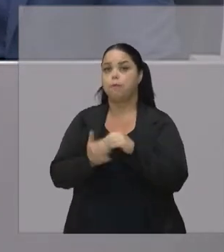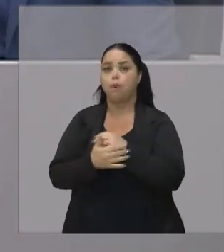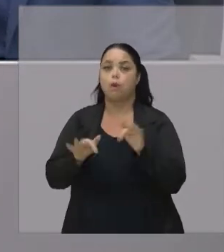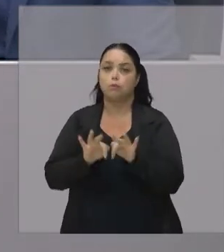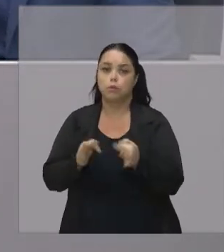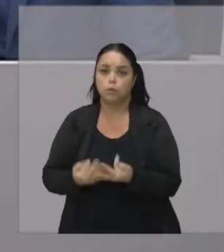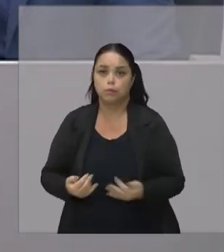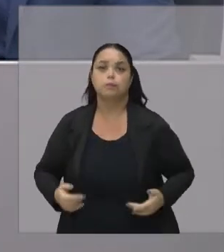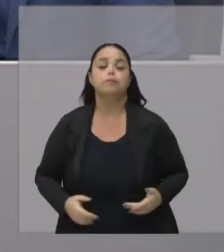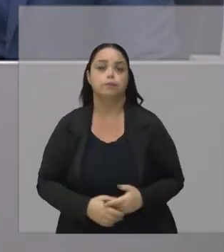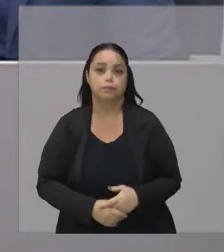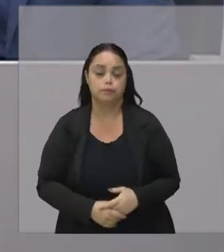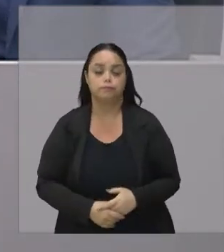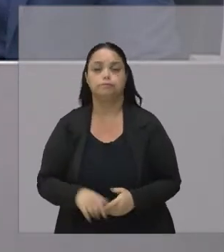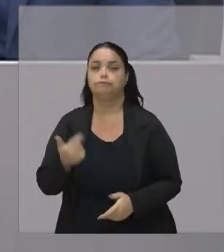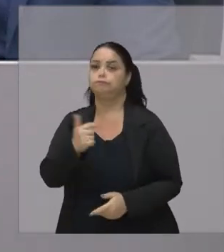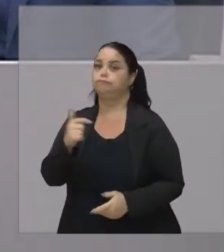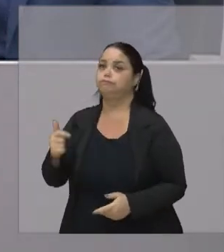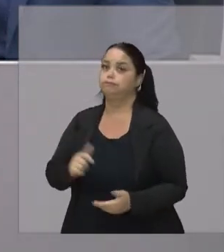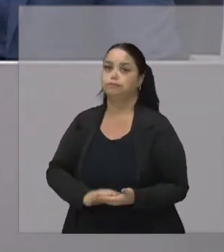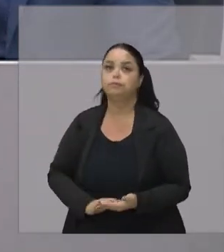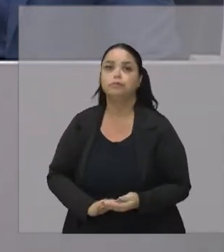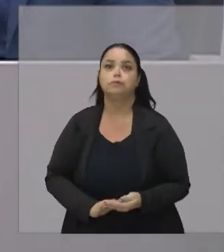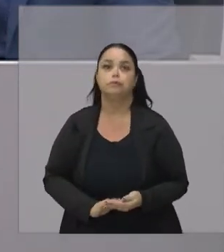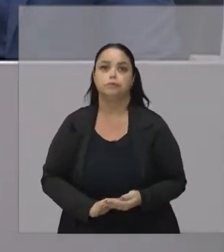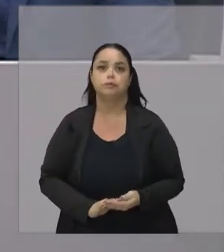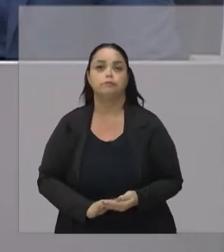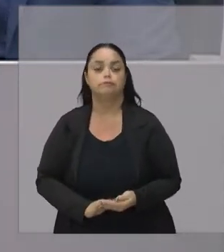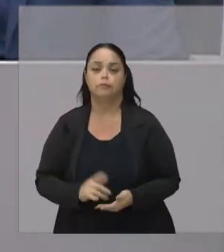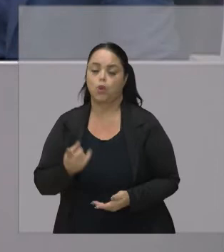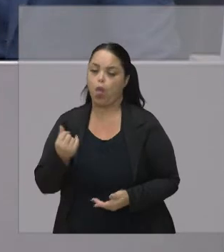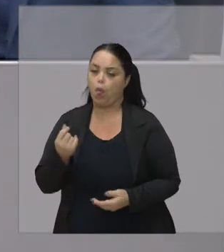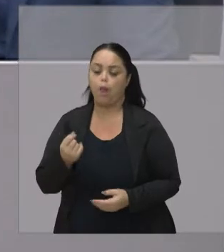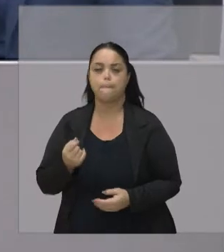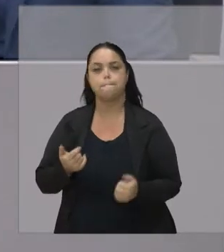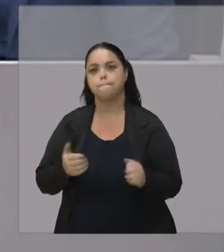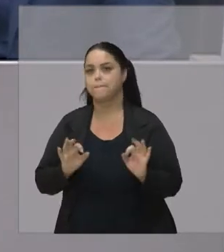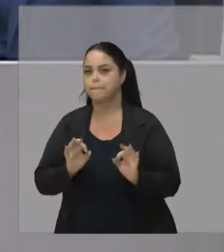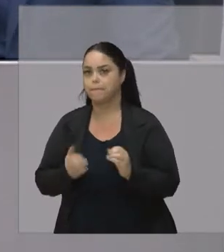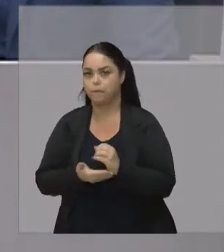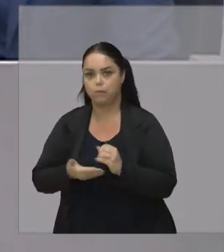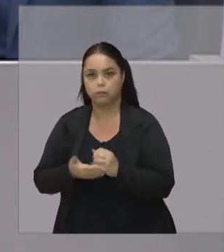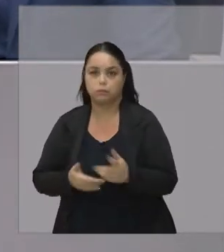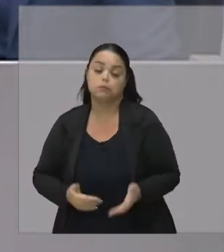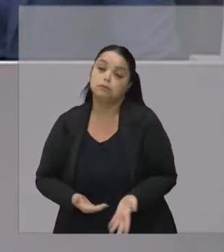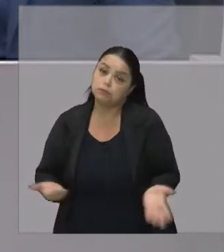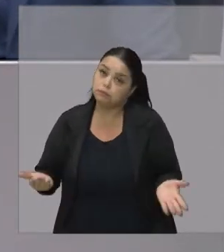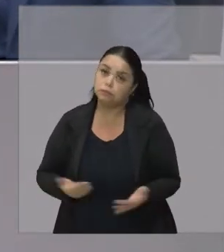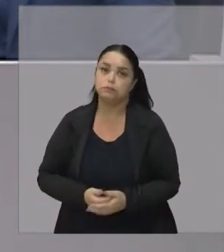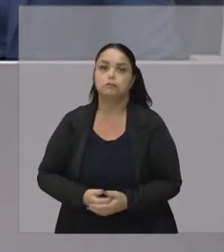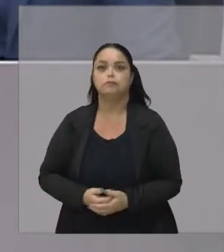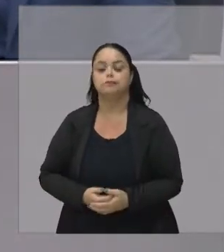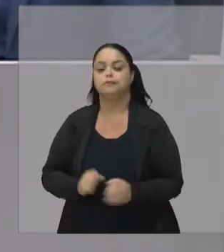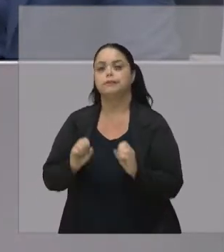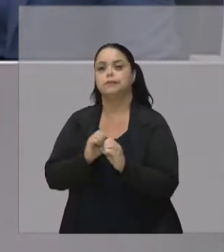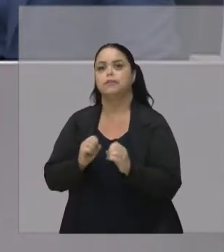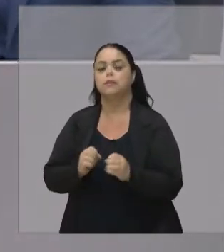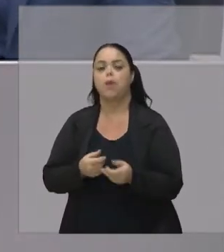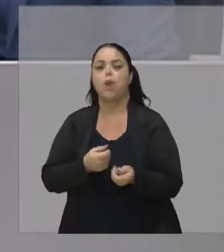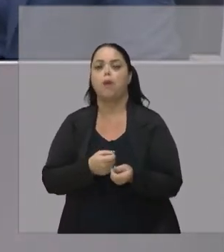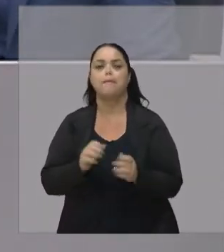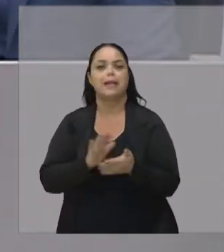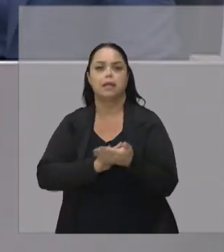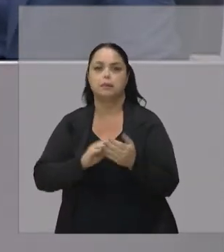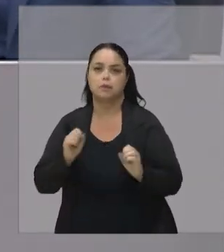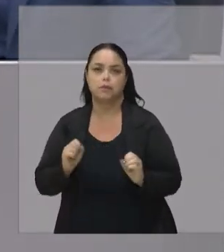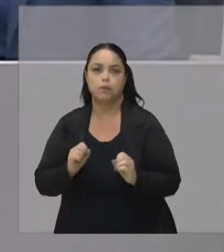E não tínhamos Dinheiro suficiente Nem para Luxo Nem para esbanjar Nada